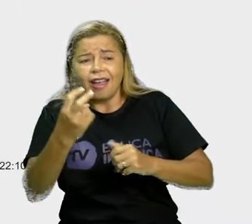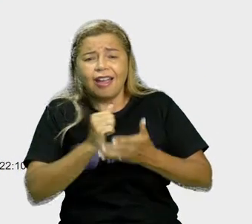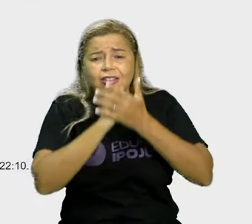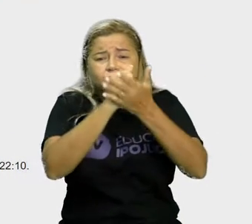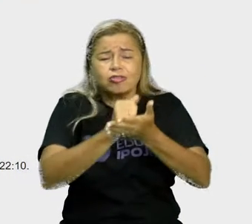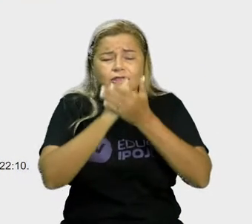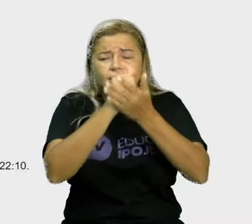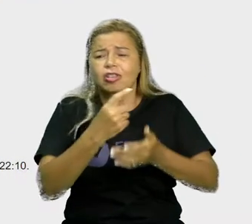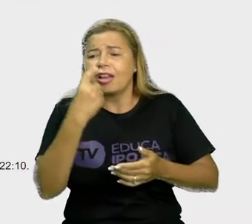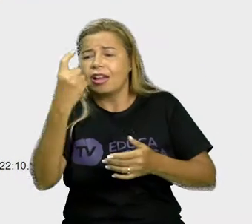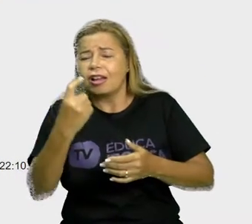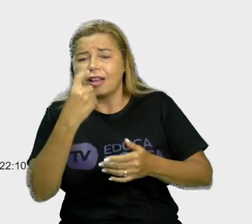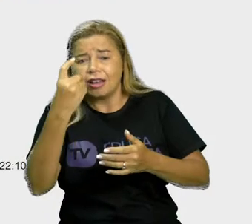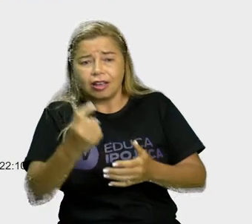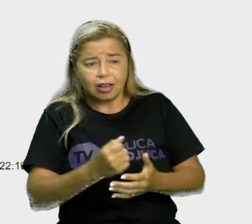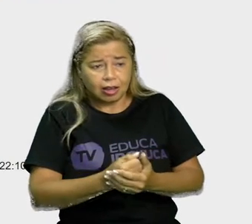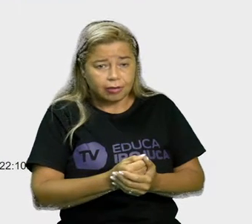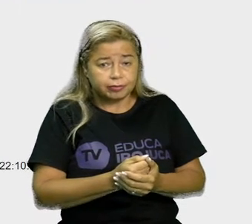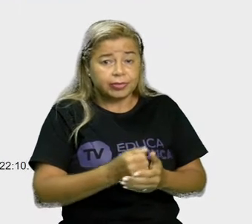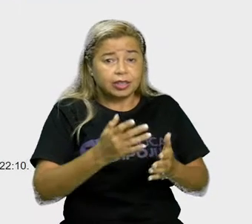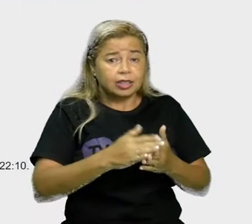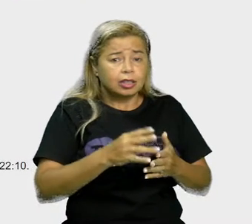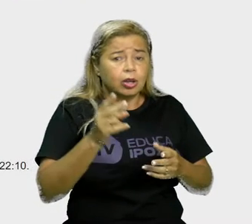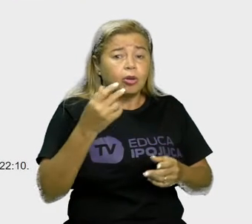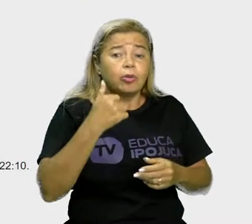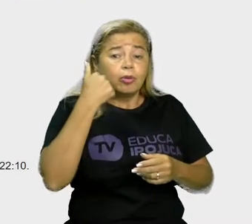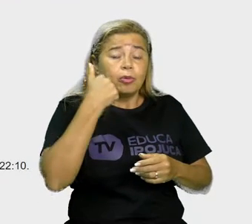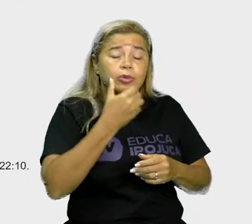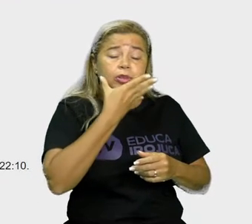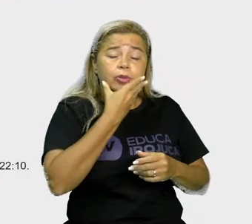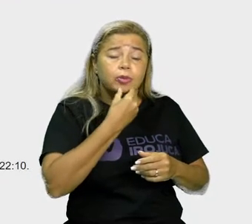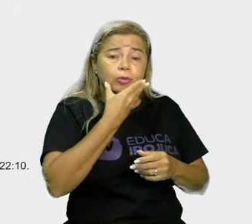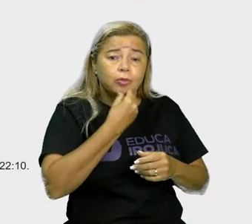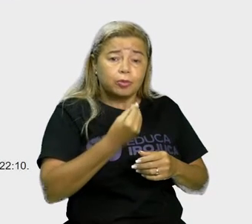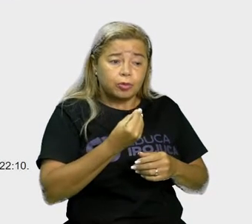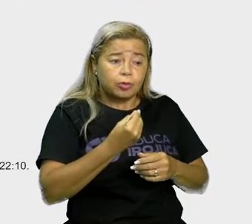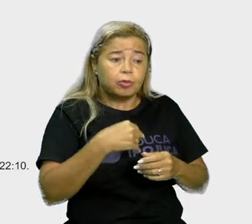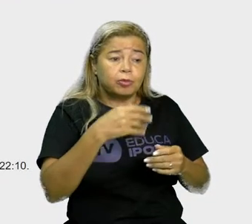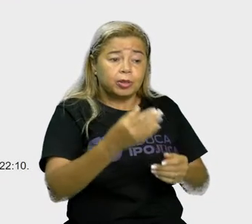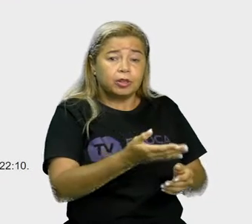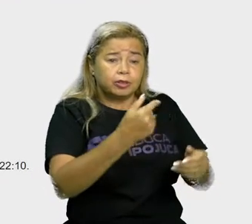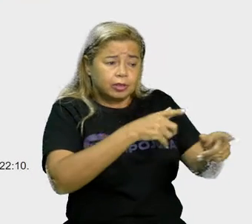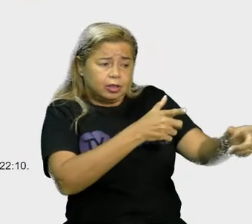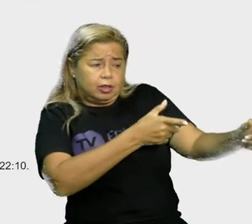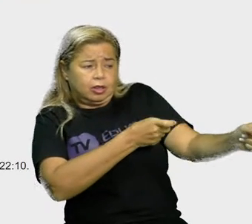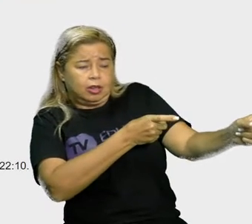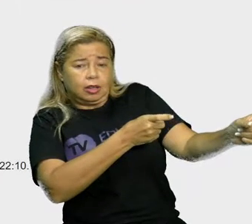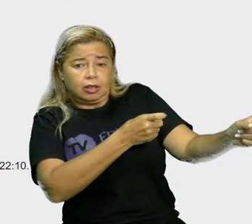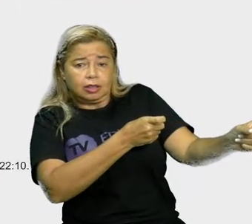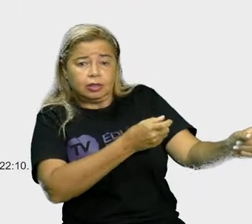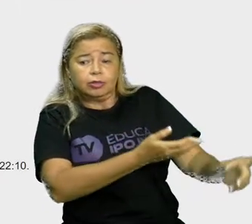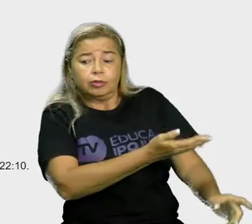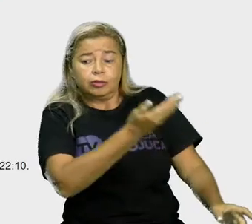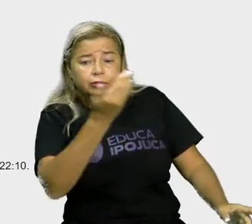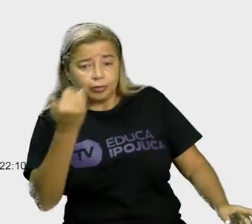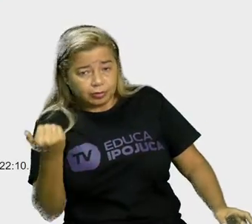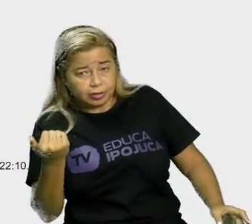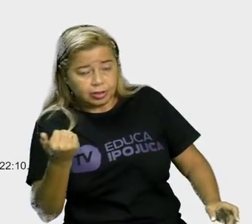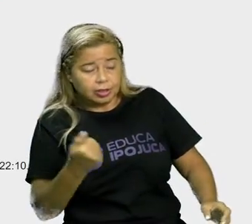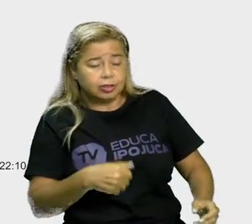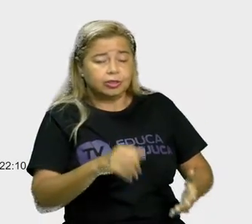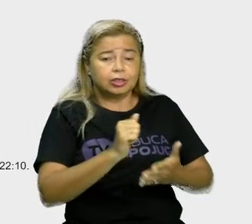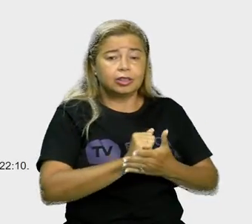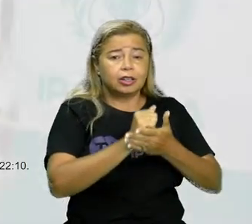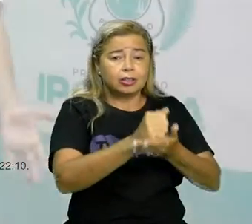abriu a barriga, salvou a vovózinha. As duas agradeceram muito ao caçador e se tornaram grandes